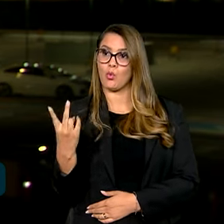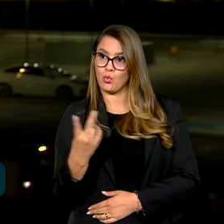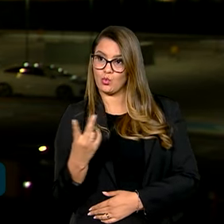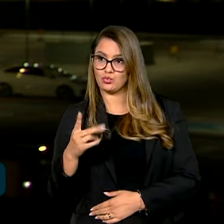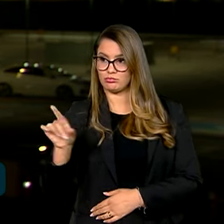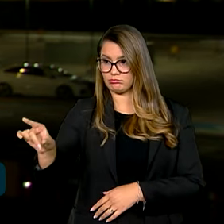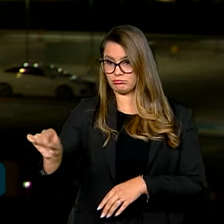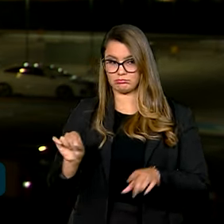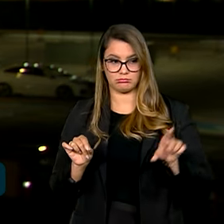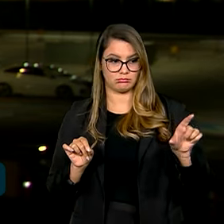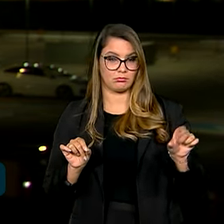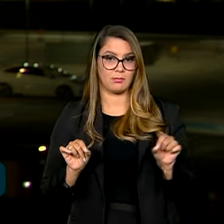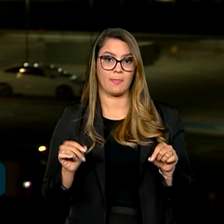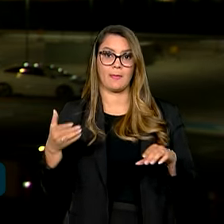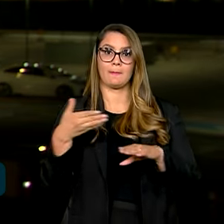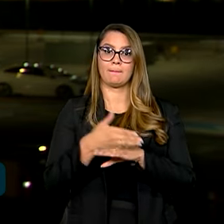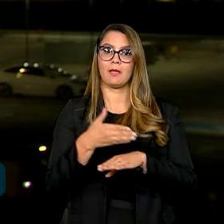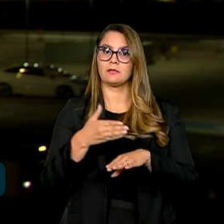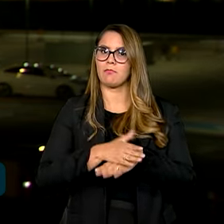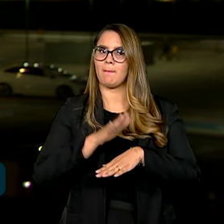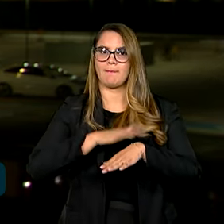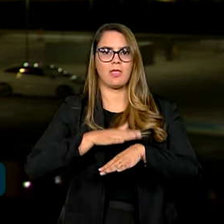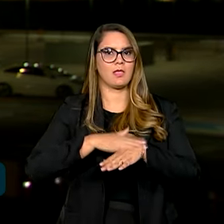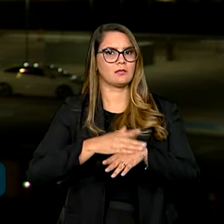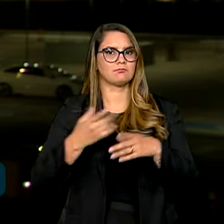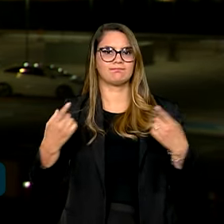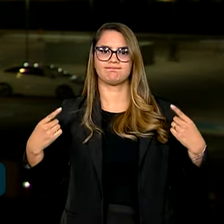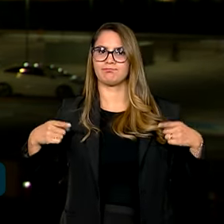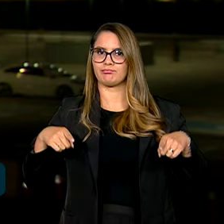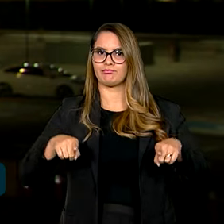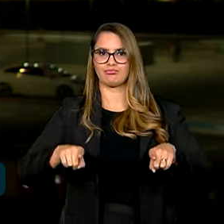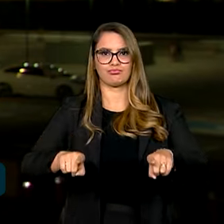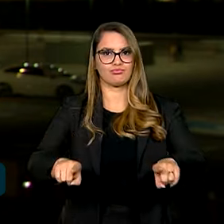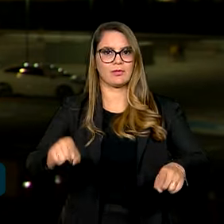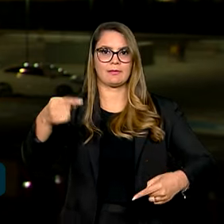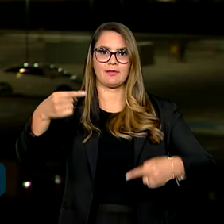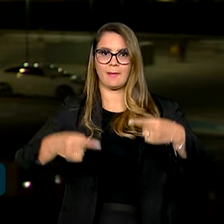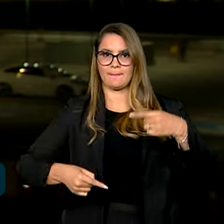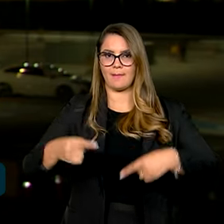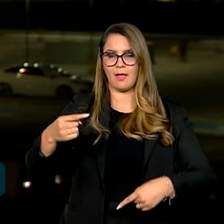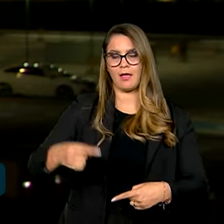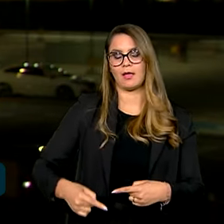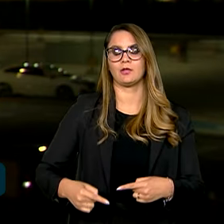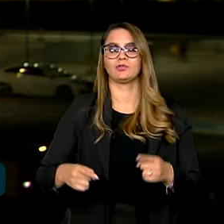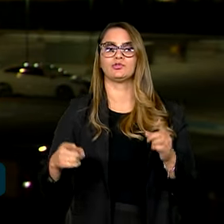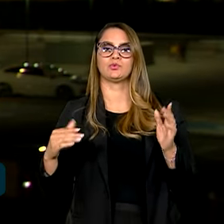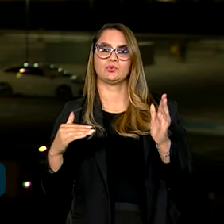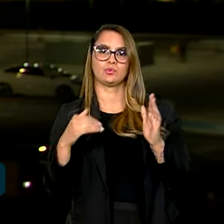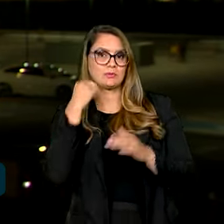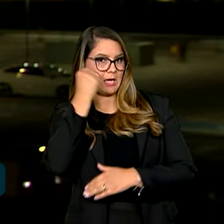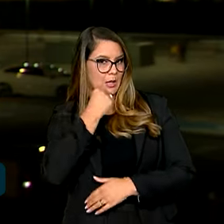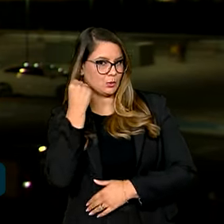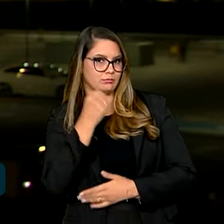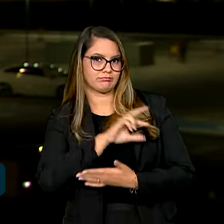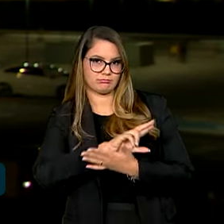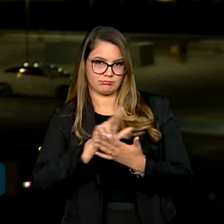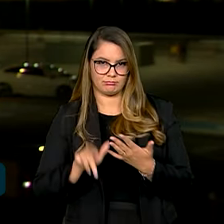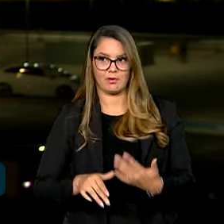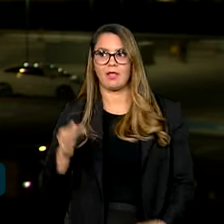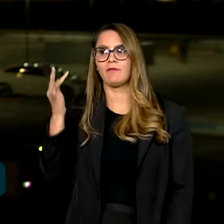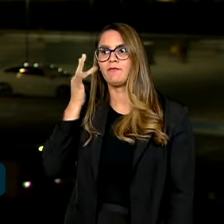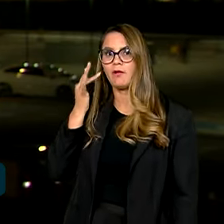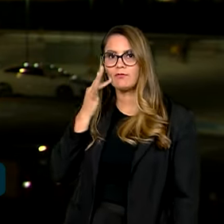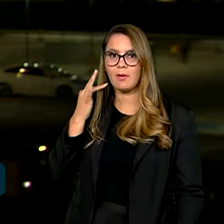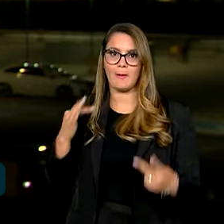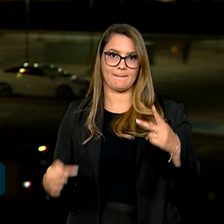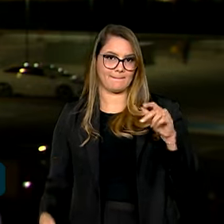indicados participaram simultaneamente dos debates com os senadores. Tanto Flávio Dino como